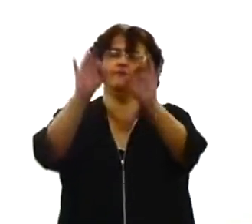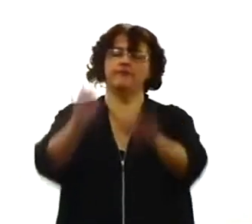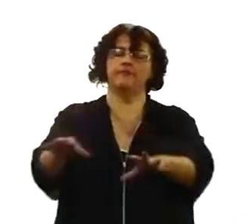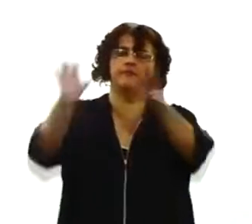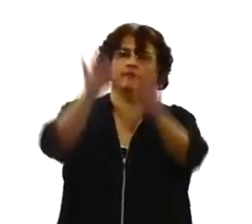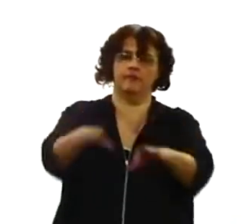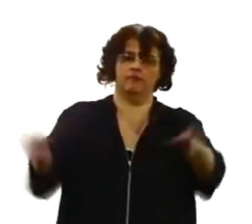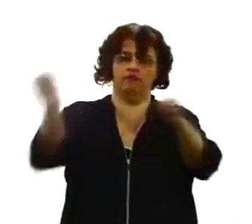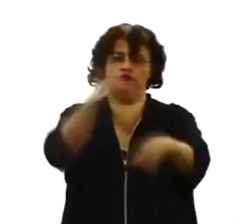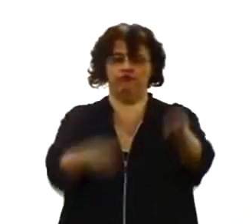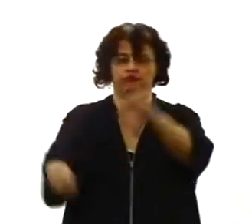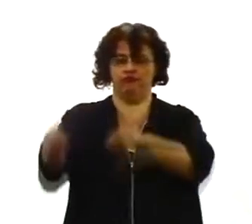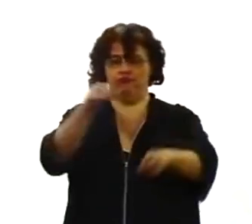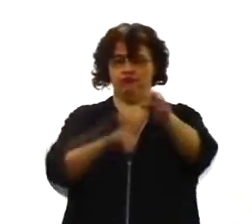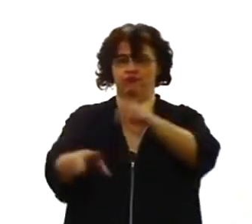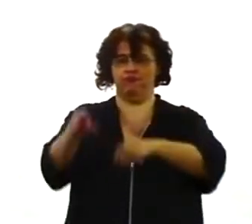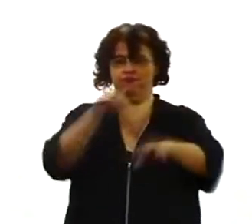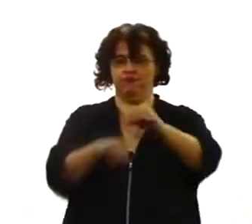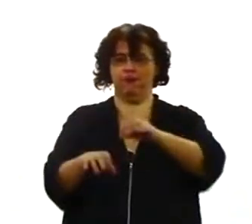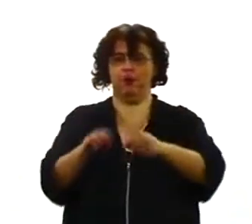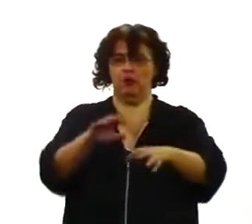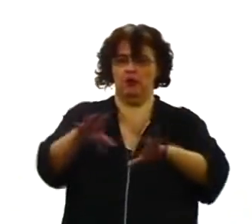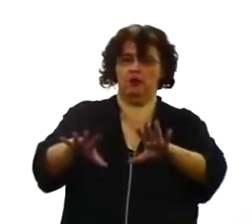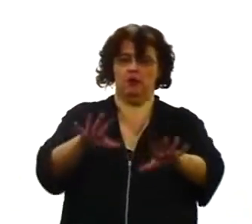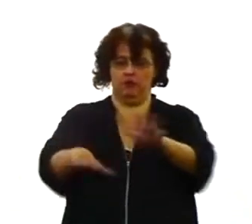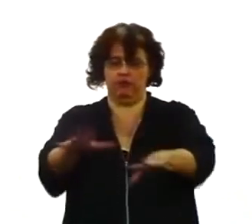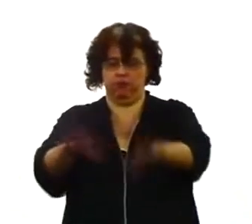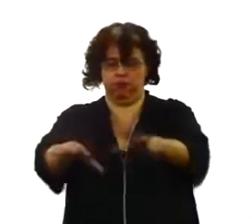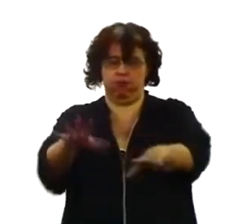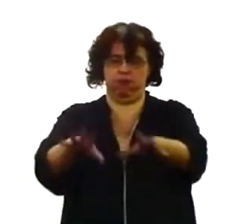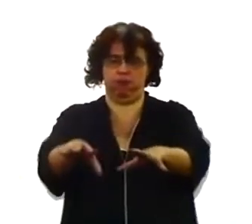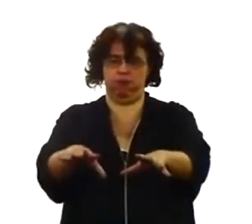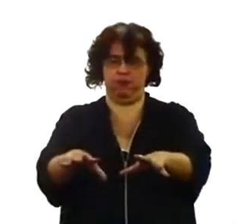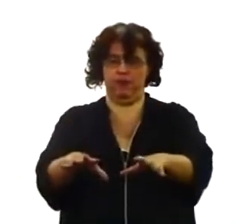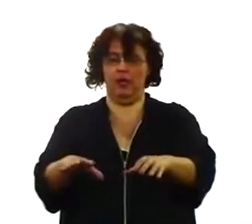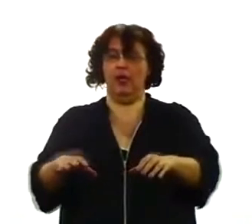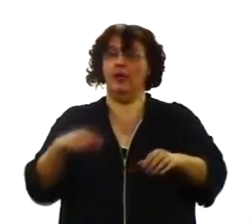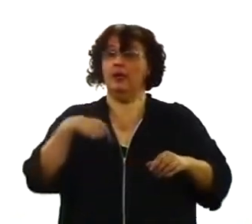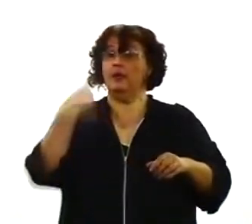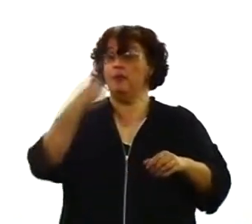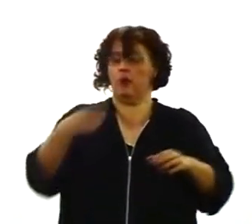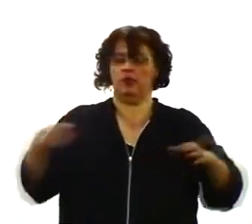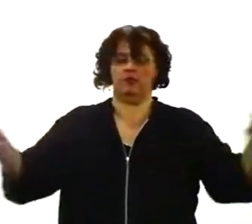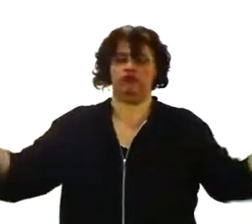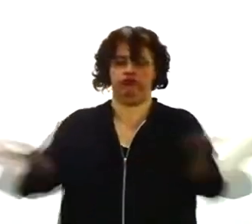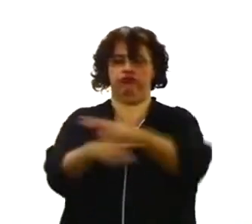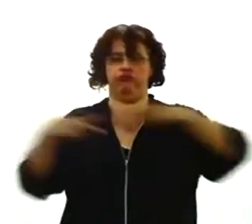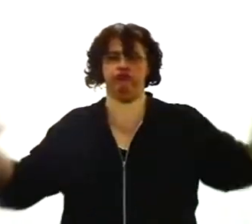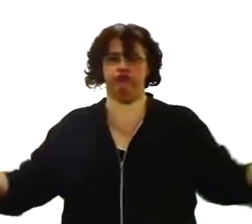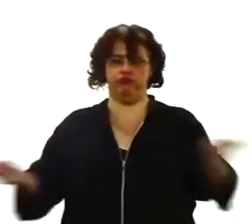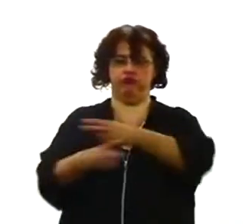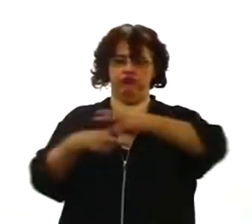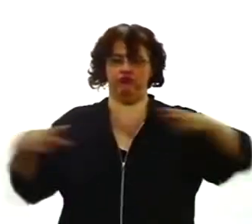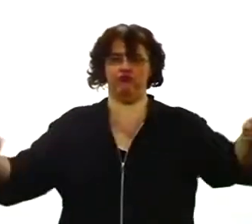e soprava a palha. E então, com aquilo, aquelas primícias, eles faziam a primeira